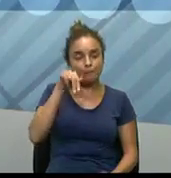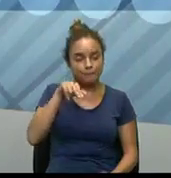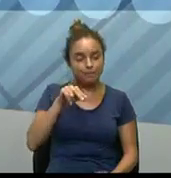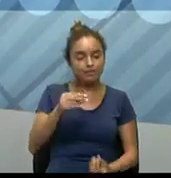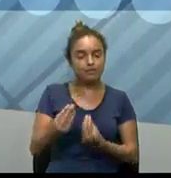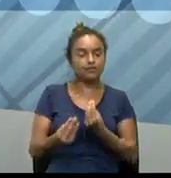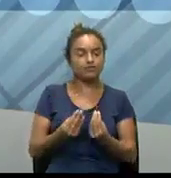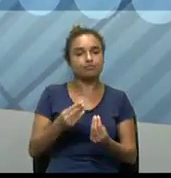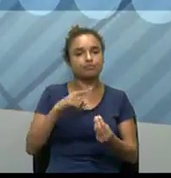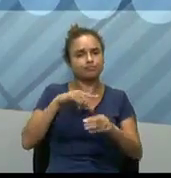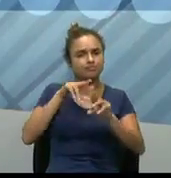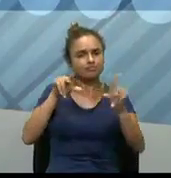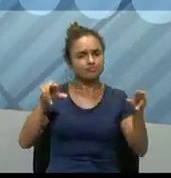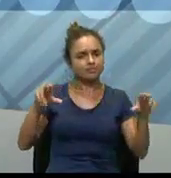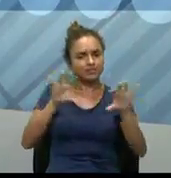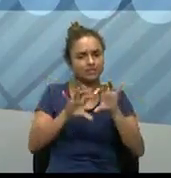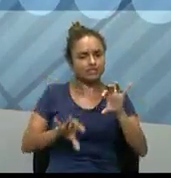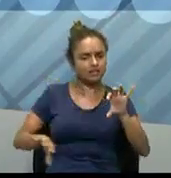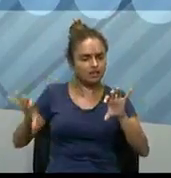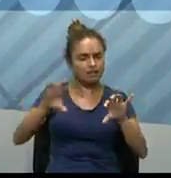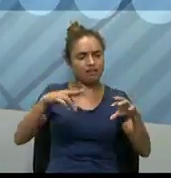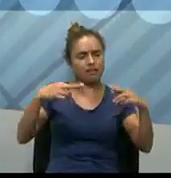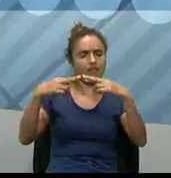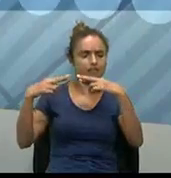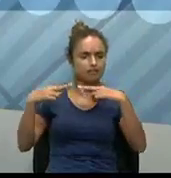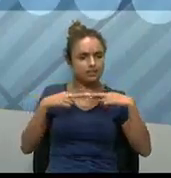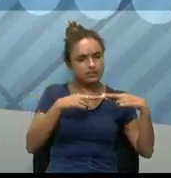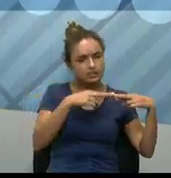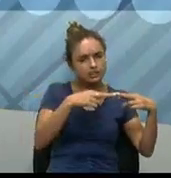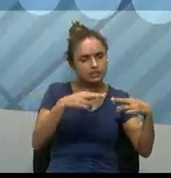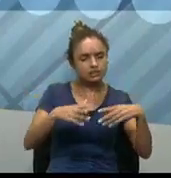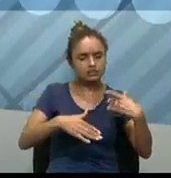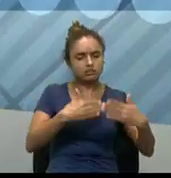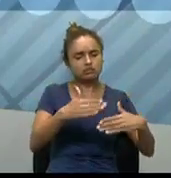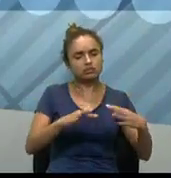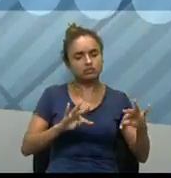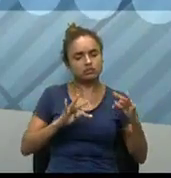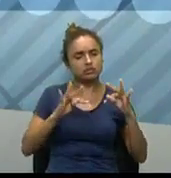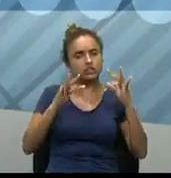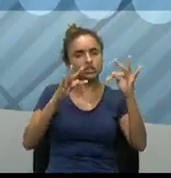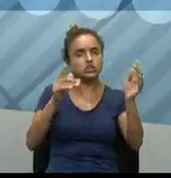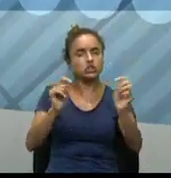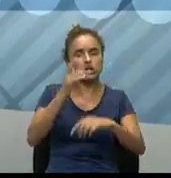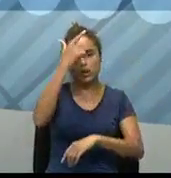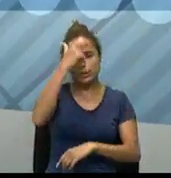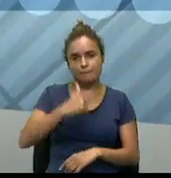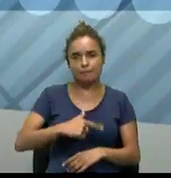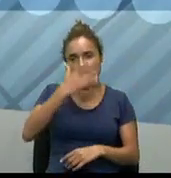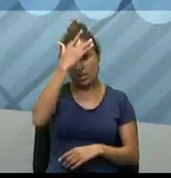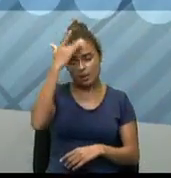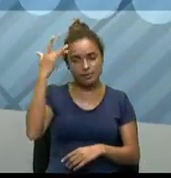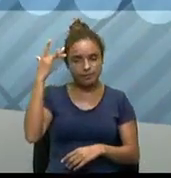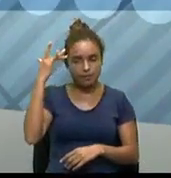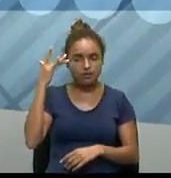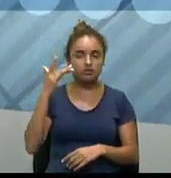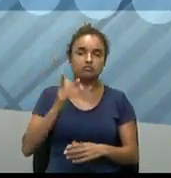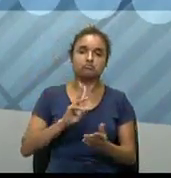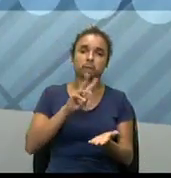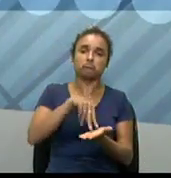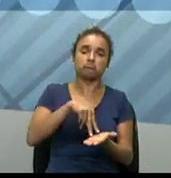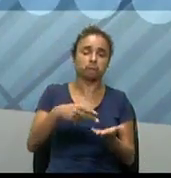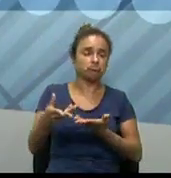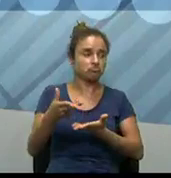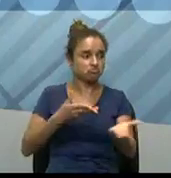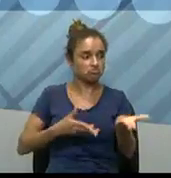rede de processos, de tecnologias, de pessoas envolvidas. Então, para esclarecer. E até porque,